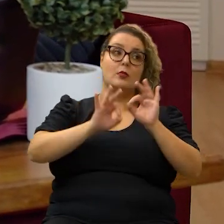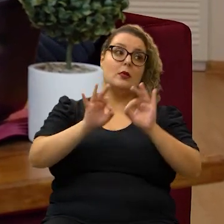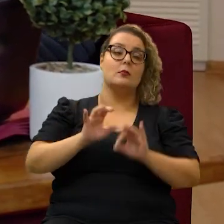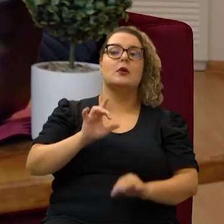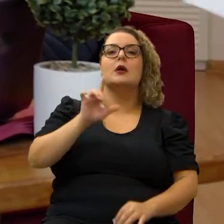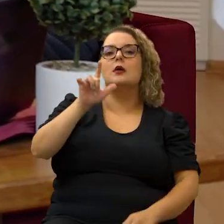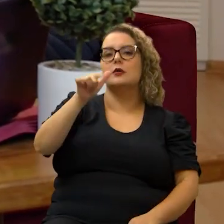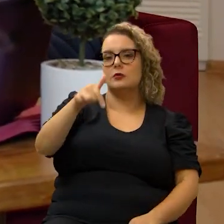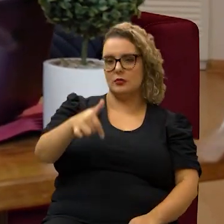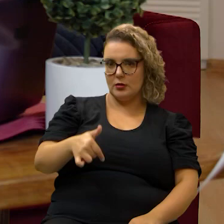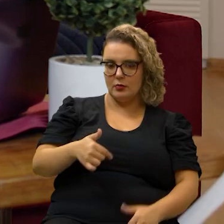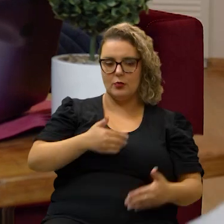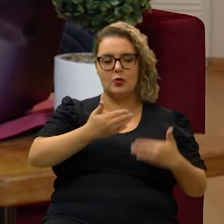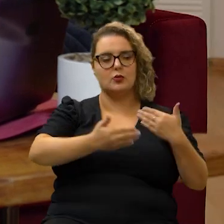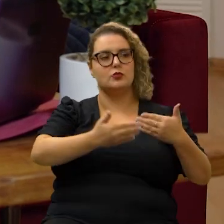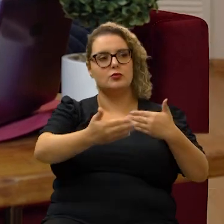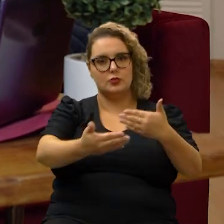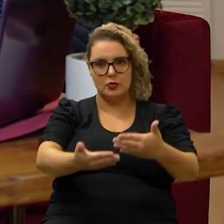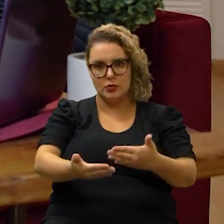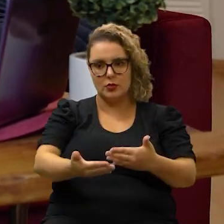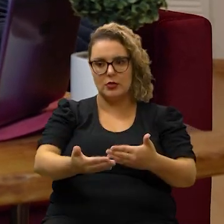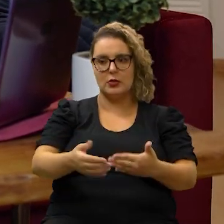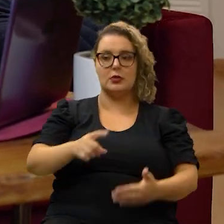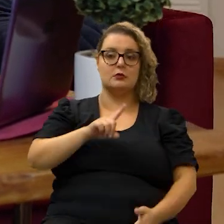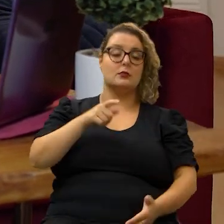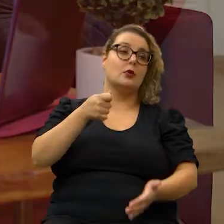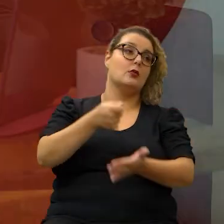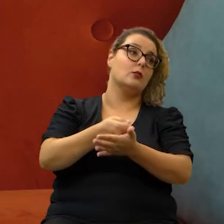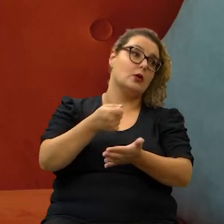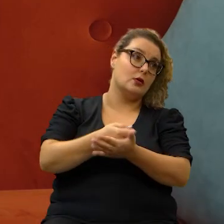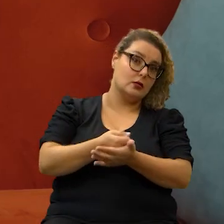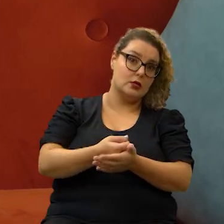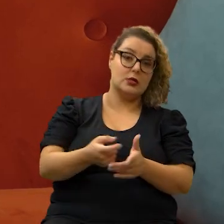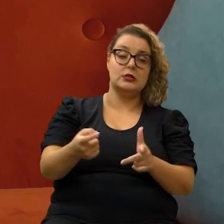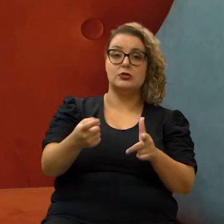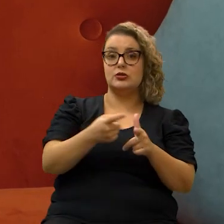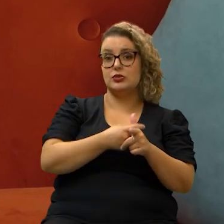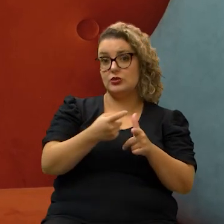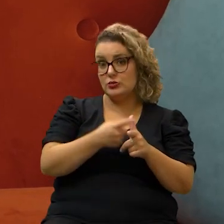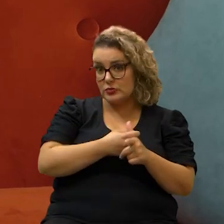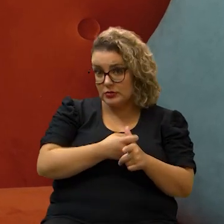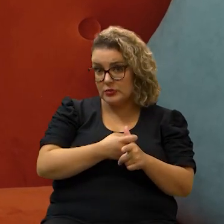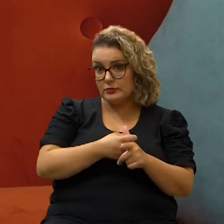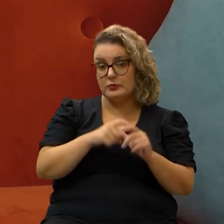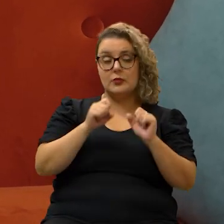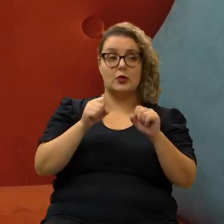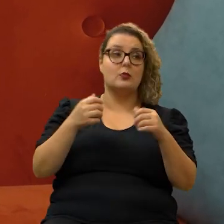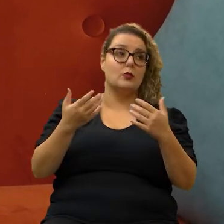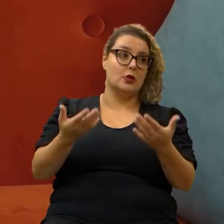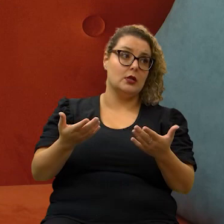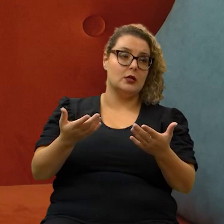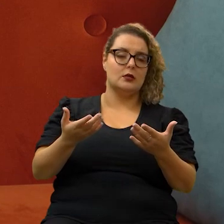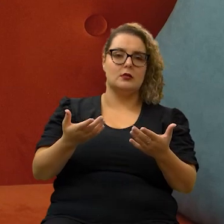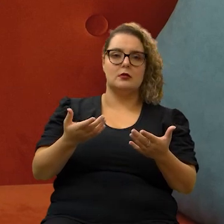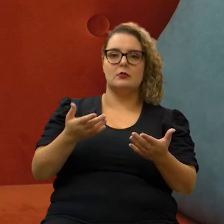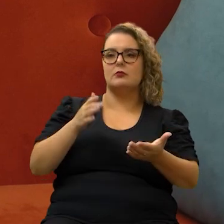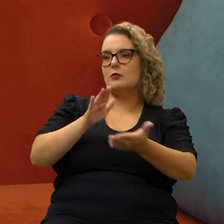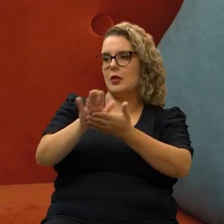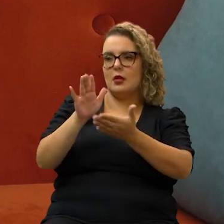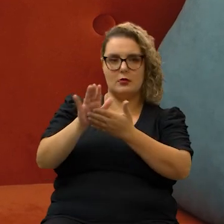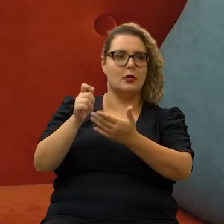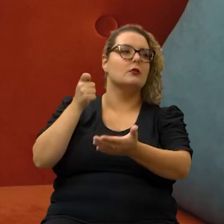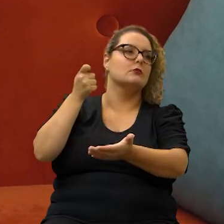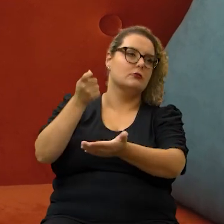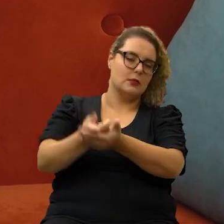planejamento para depois ao longo do ano você não ser obrigado a entrar em dívida para poder cobrir